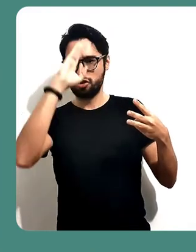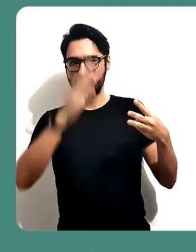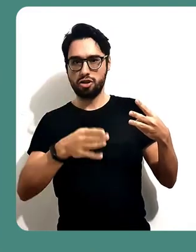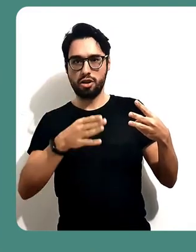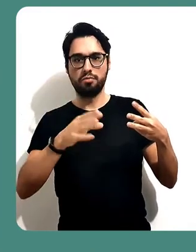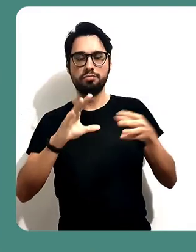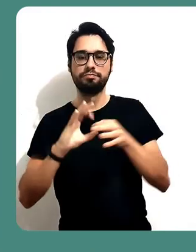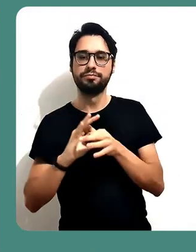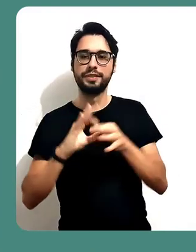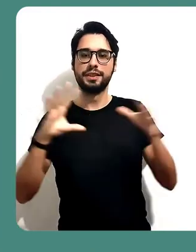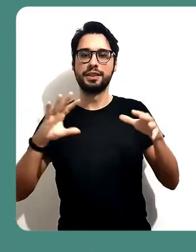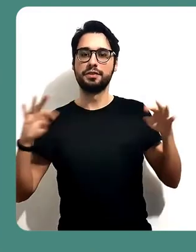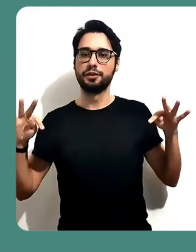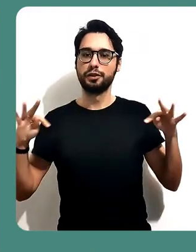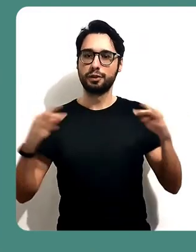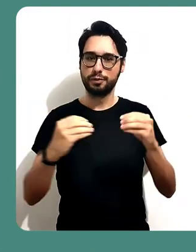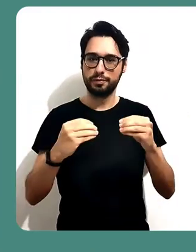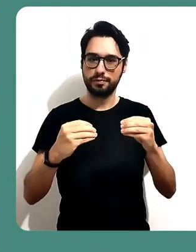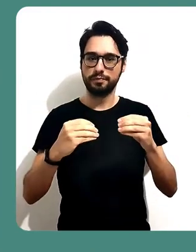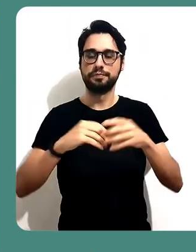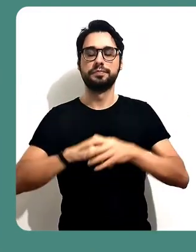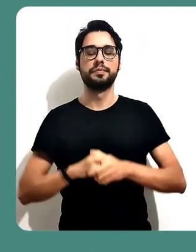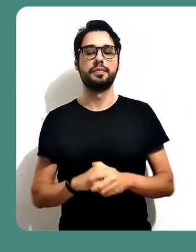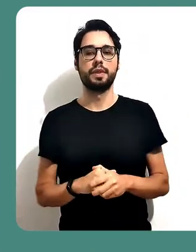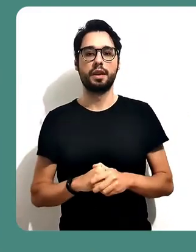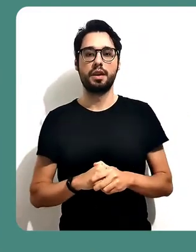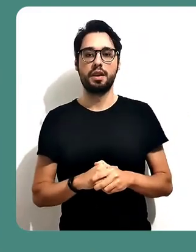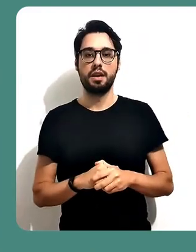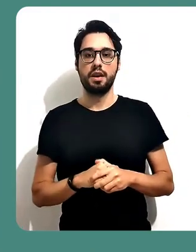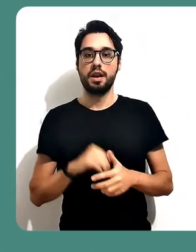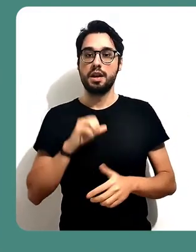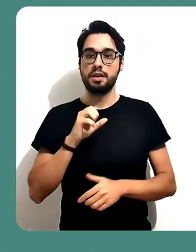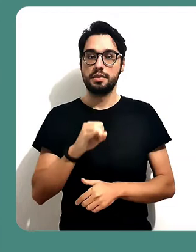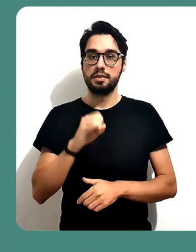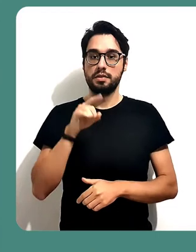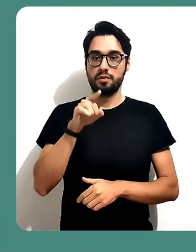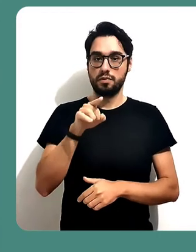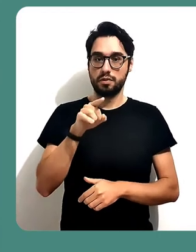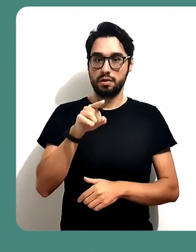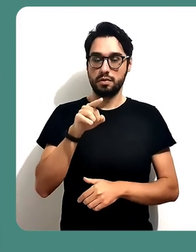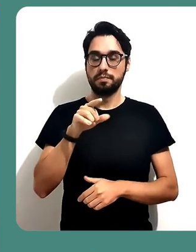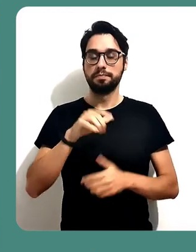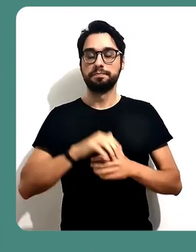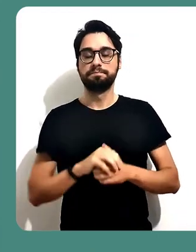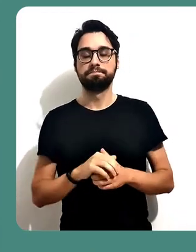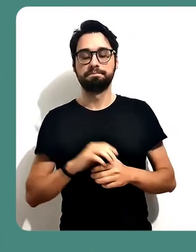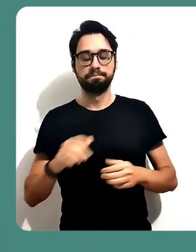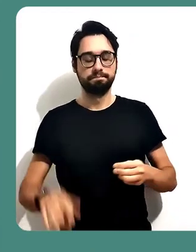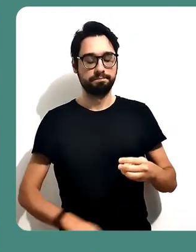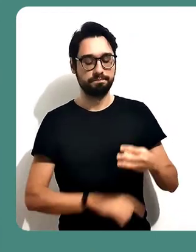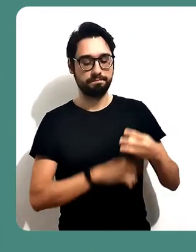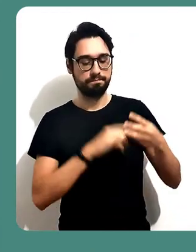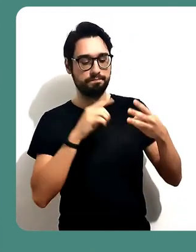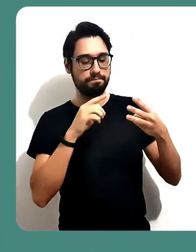entrar direto e o nome deles vai aparecendo aqui listado em usuários.